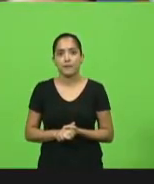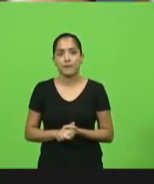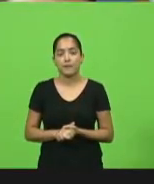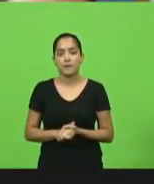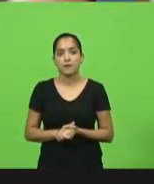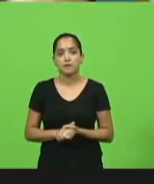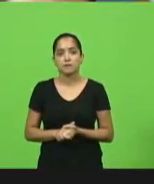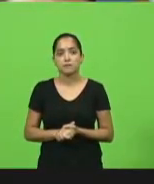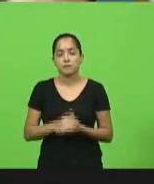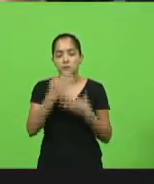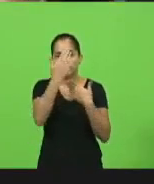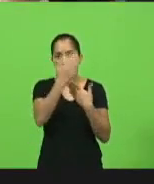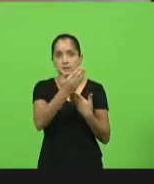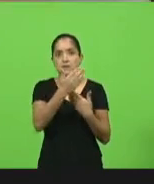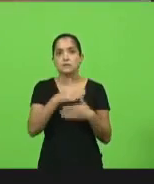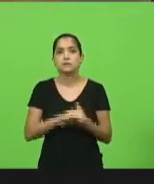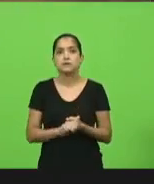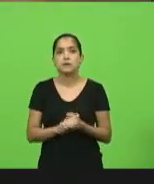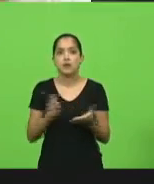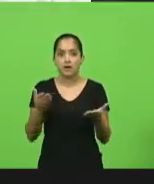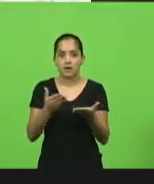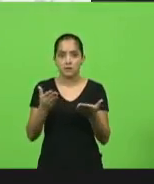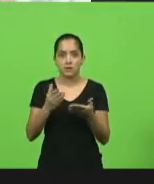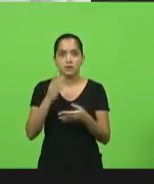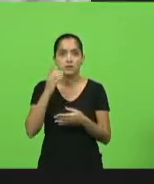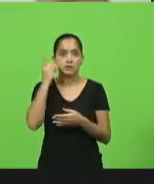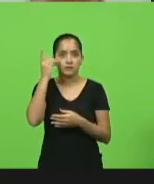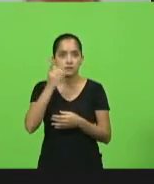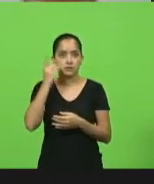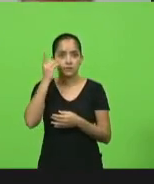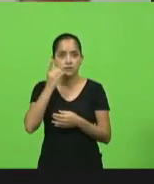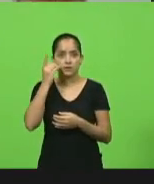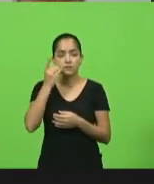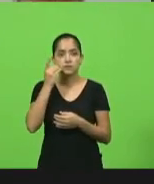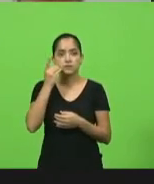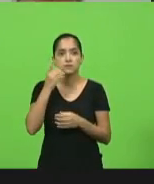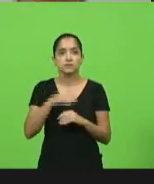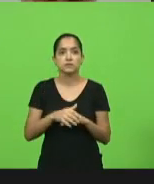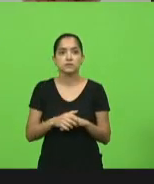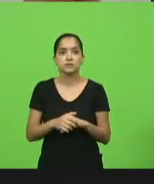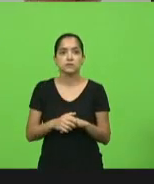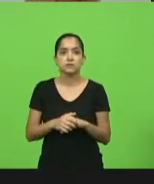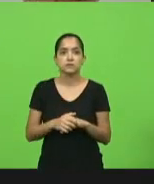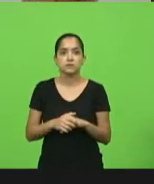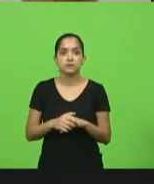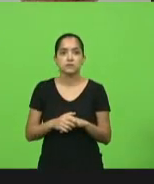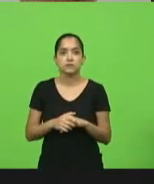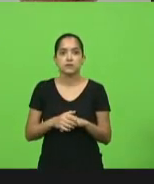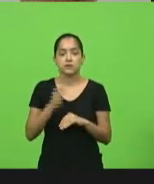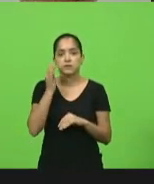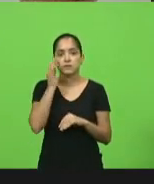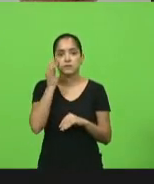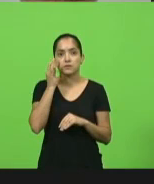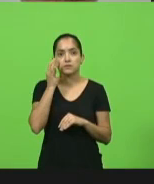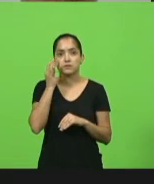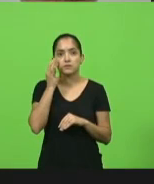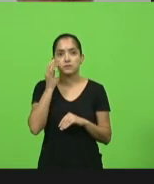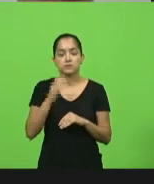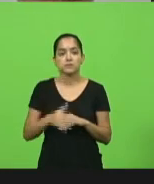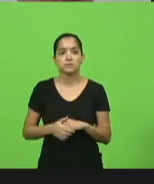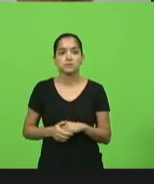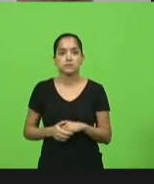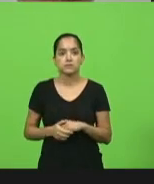Obrigado, deputado. Deputado Filipe, por gentileza, deputado